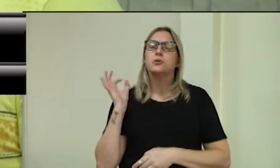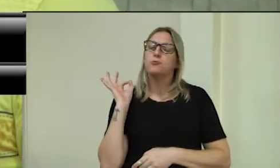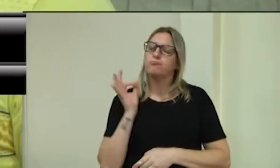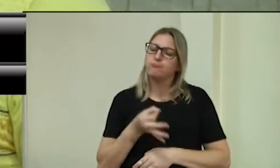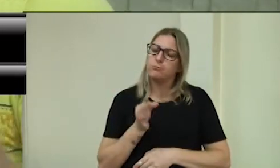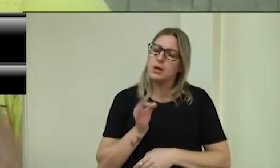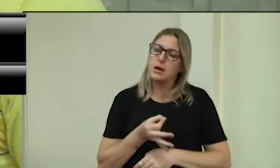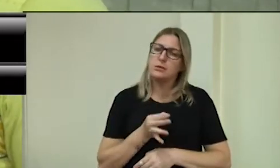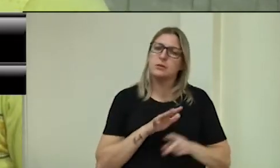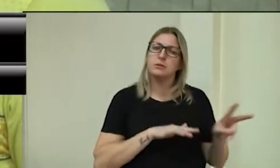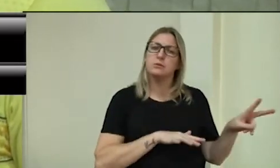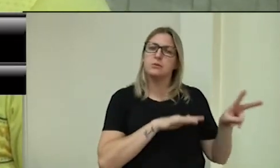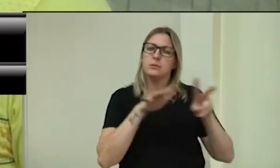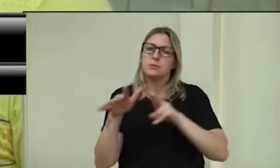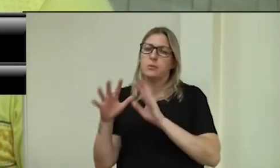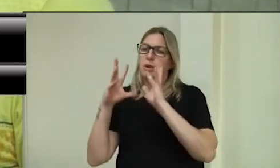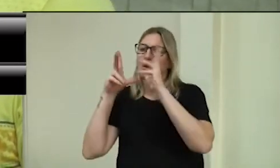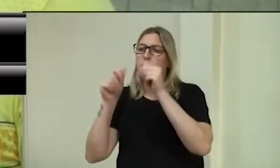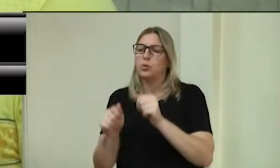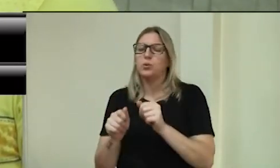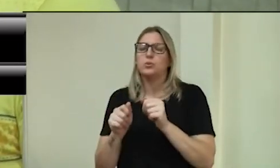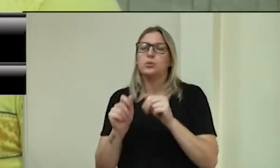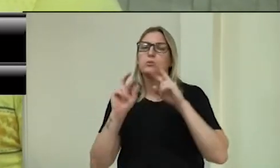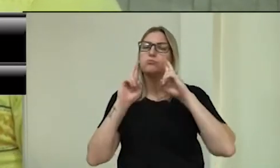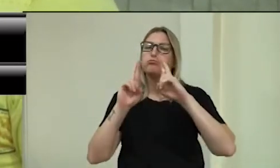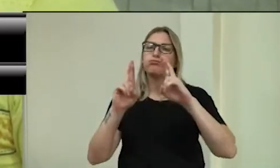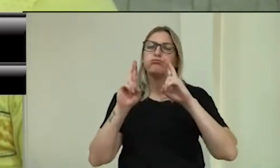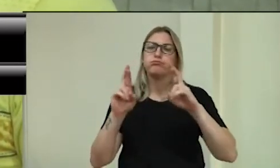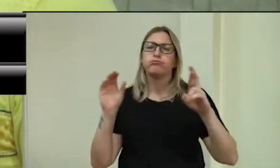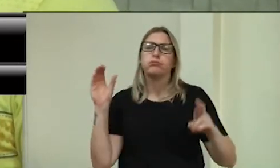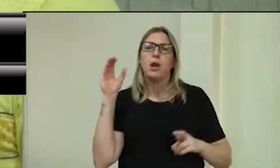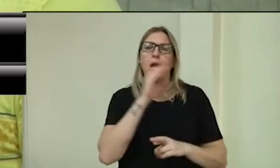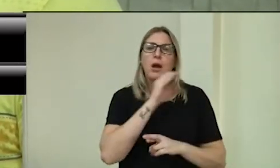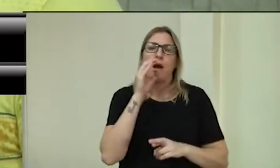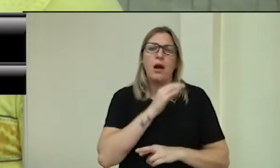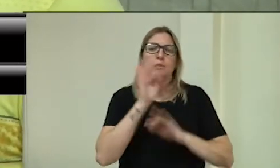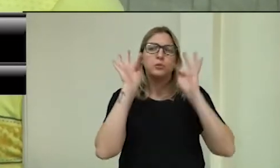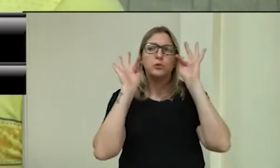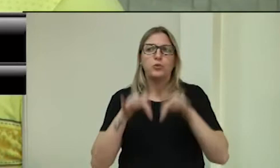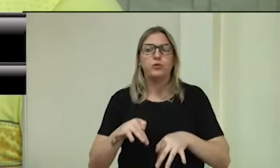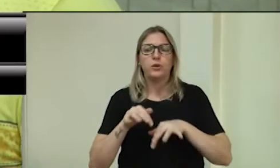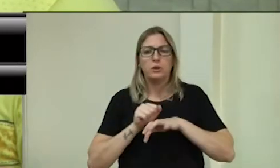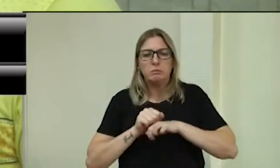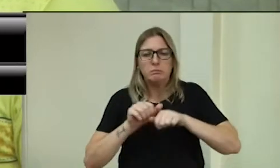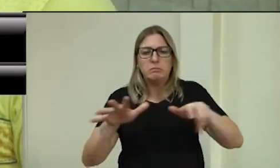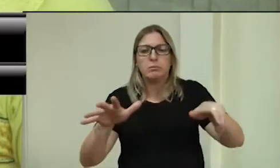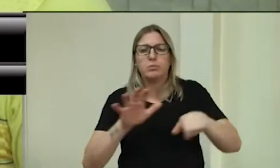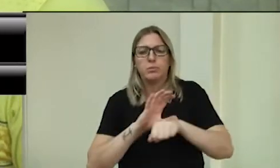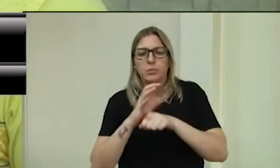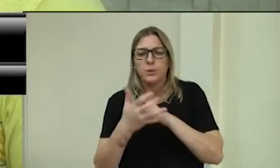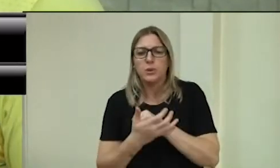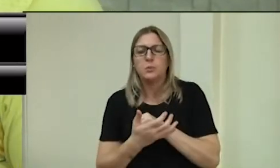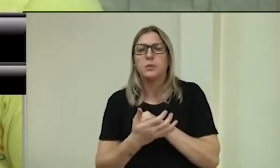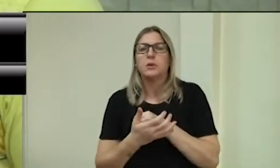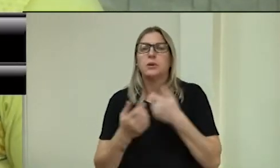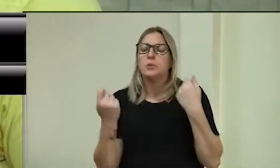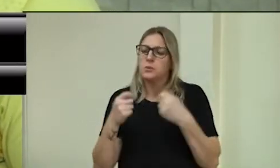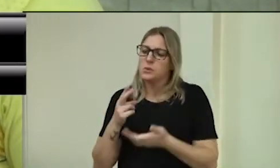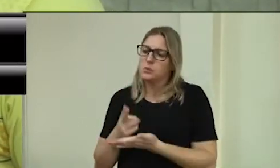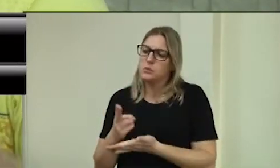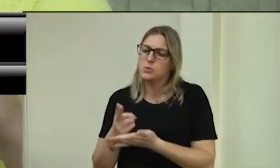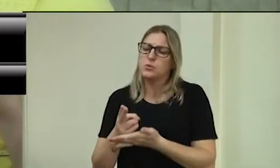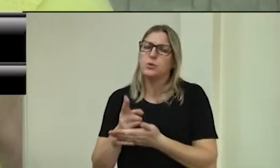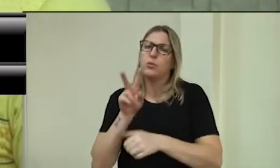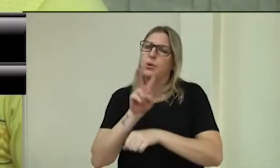e que passe de uma vez essa pandemia, sempre que mantenhamos os cuidados, máscara, álcool